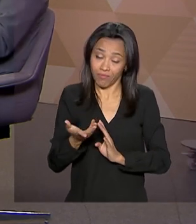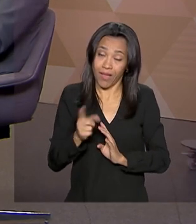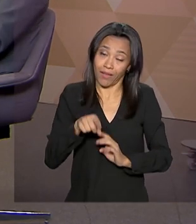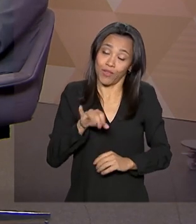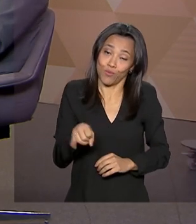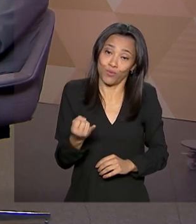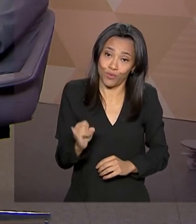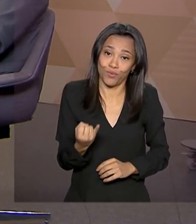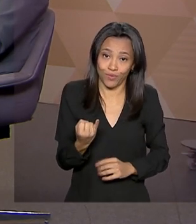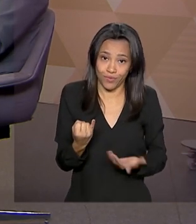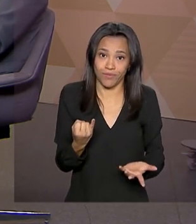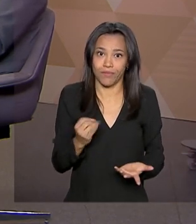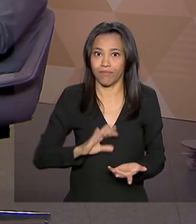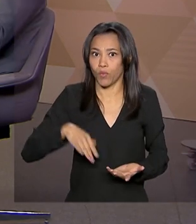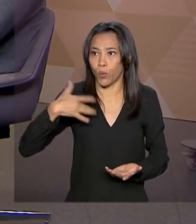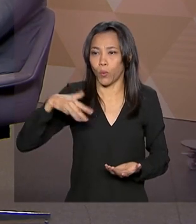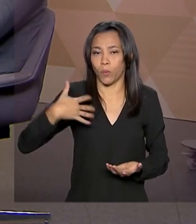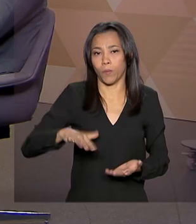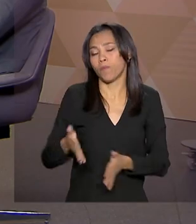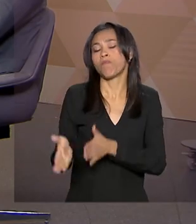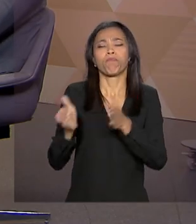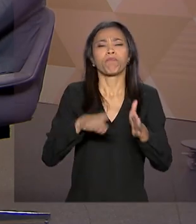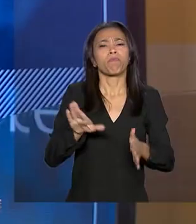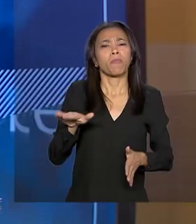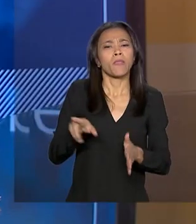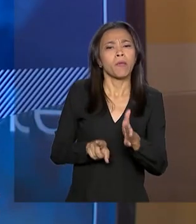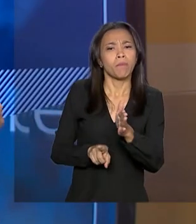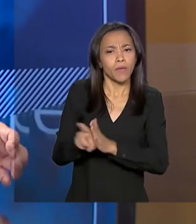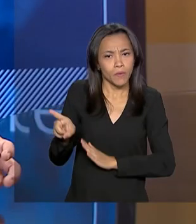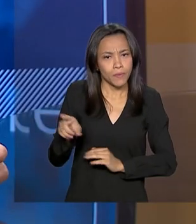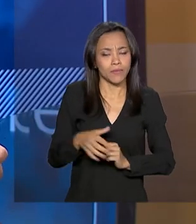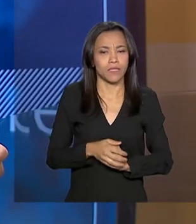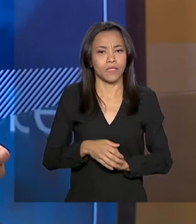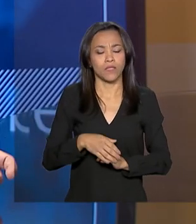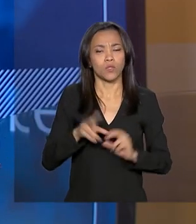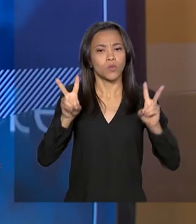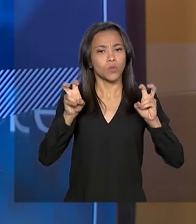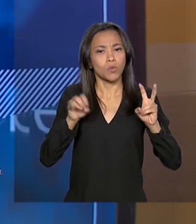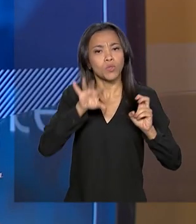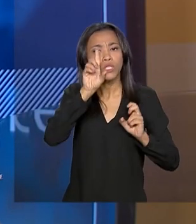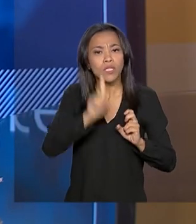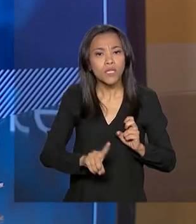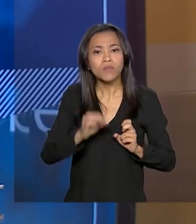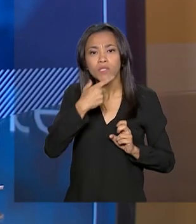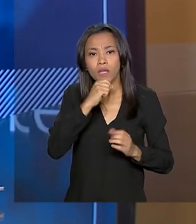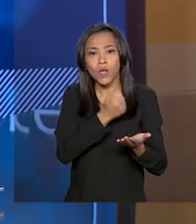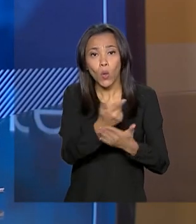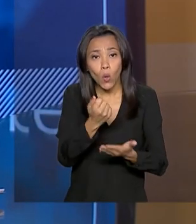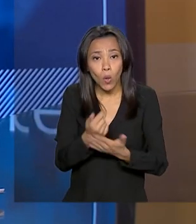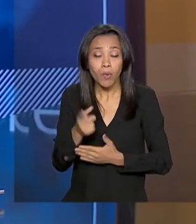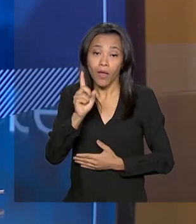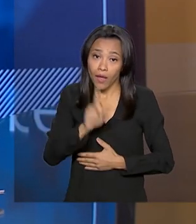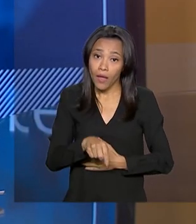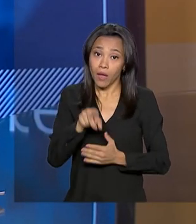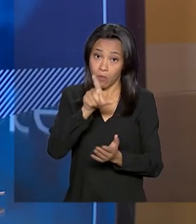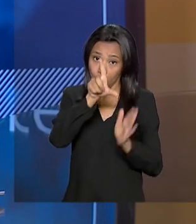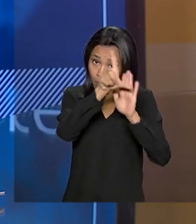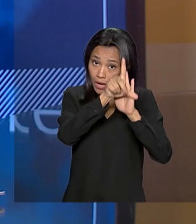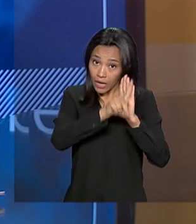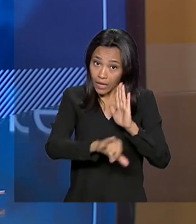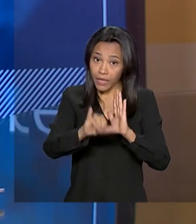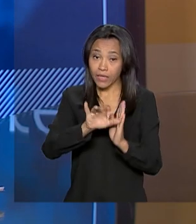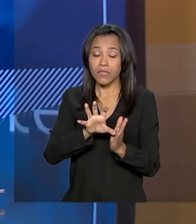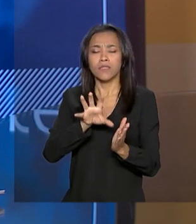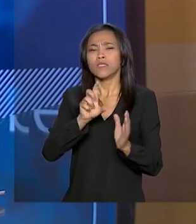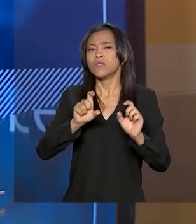Altíssimos. Agora, um avanço nesse sentido, nos direitos do consumidor, foi a lei do cadastro positivo sancionada em